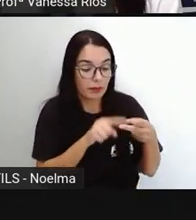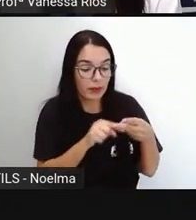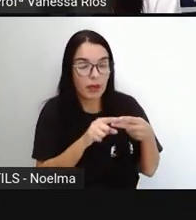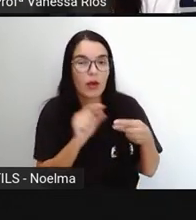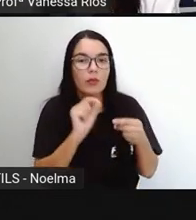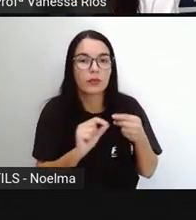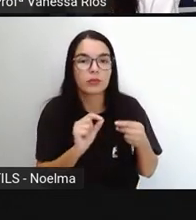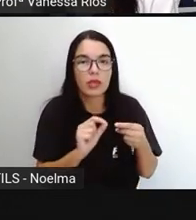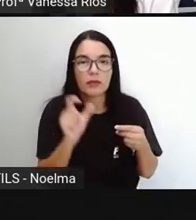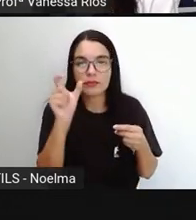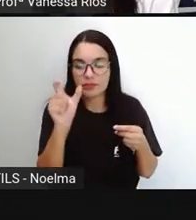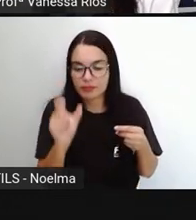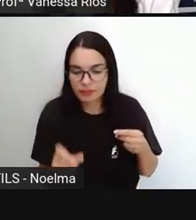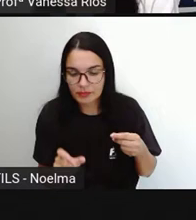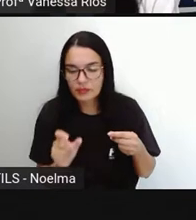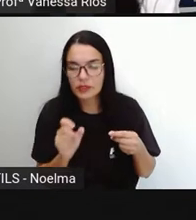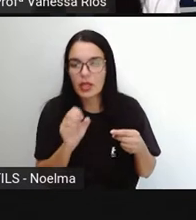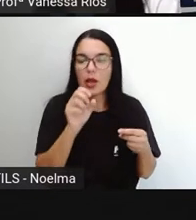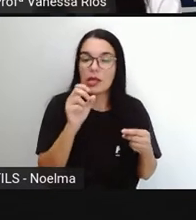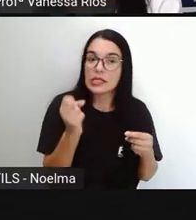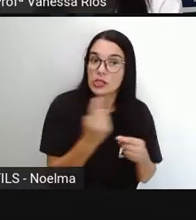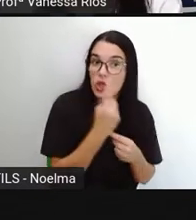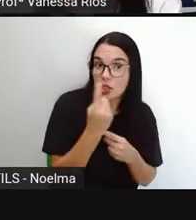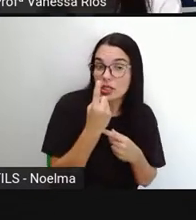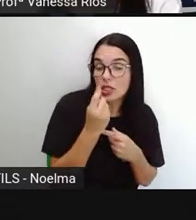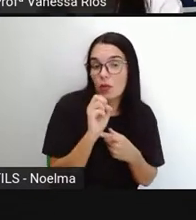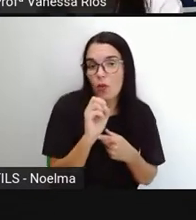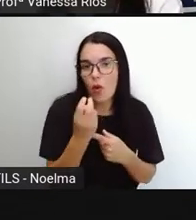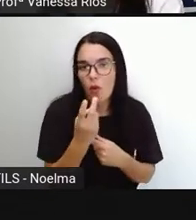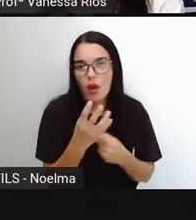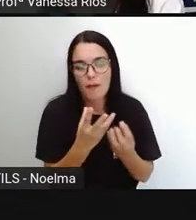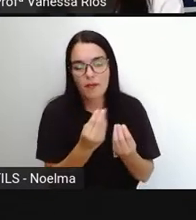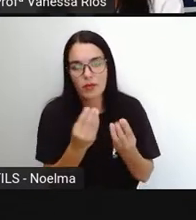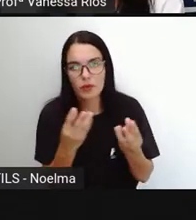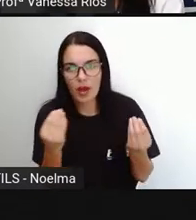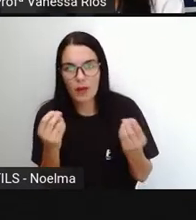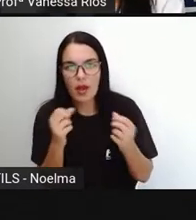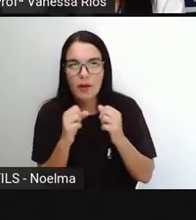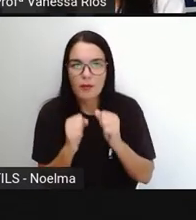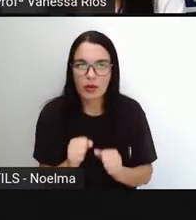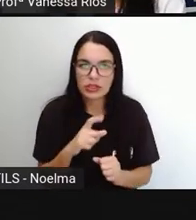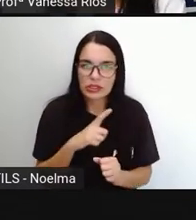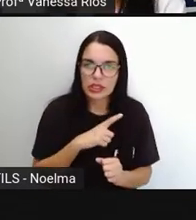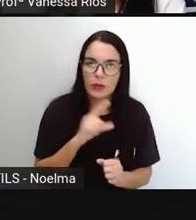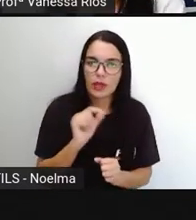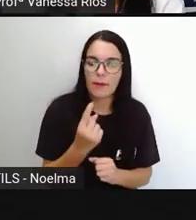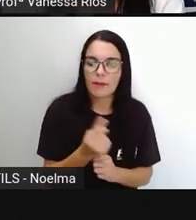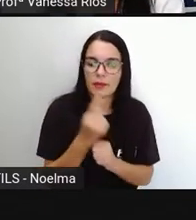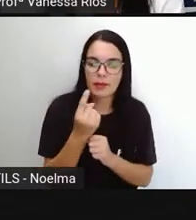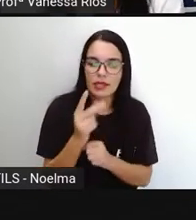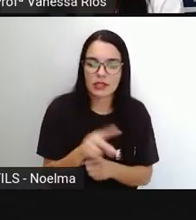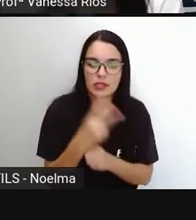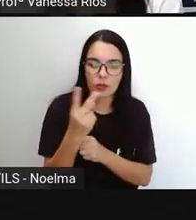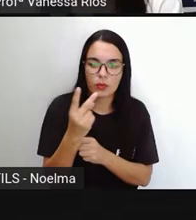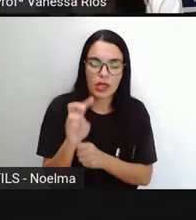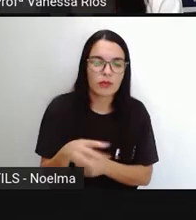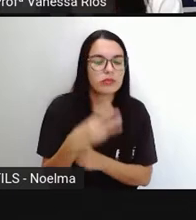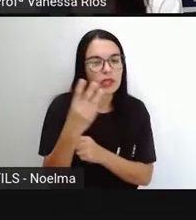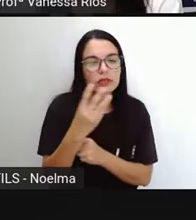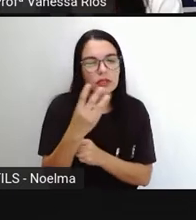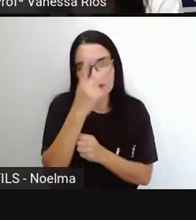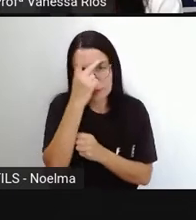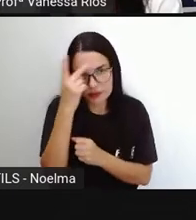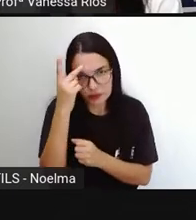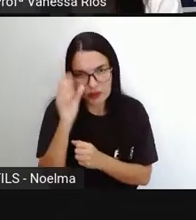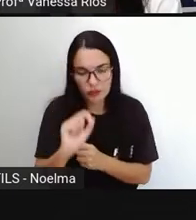podemos ter o sujeito no singular ou no plural. O sujeito também pode ser de primeira, segunda ou terceira pessoa. Sendo a primeira